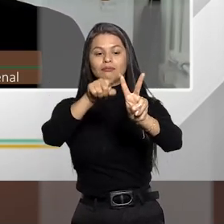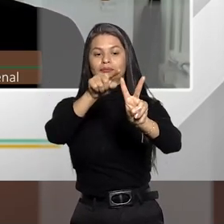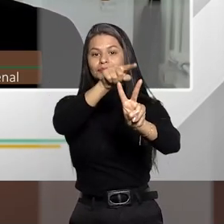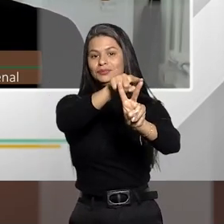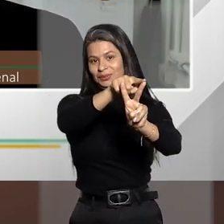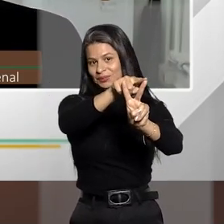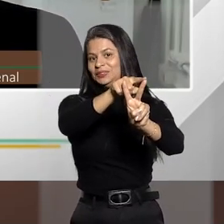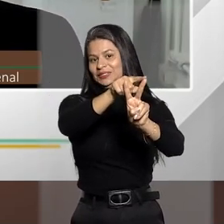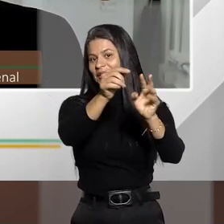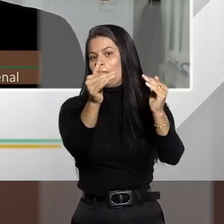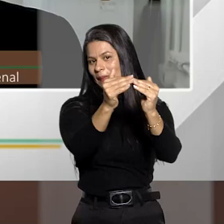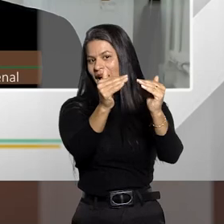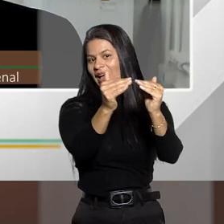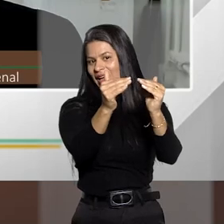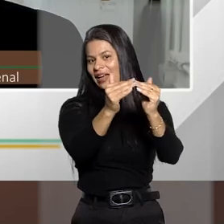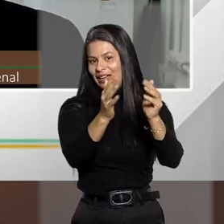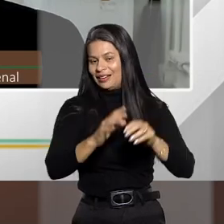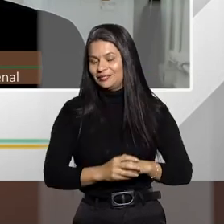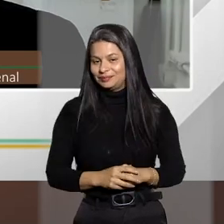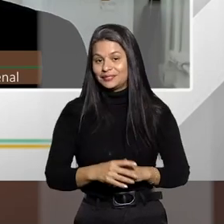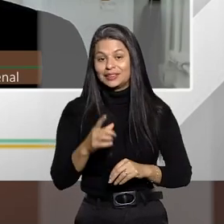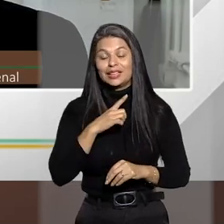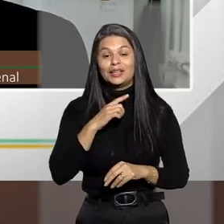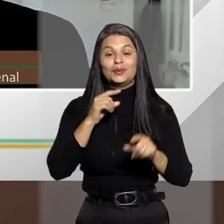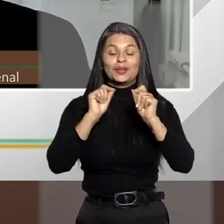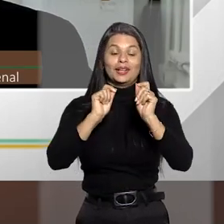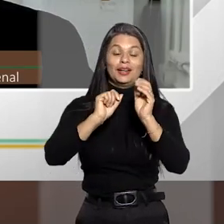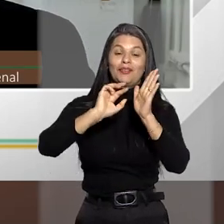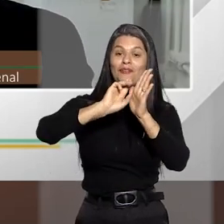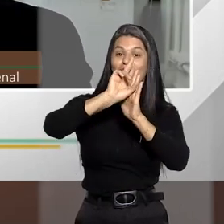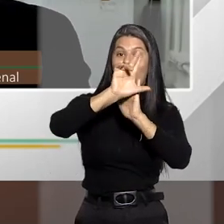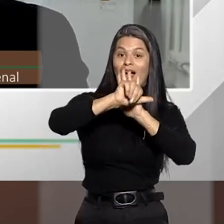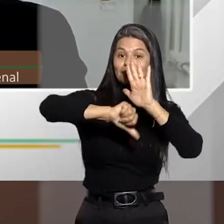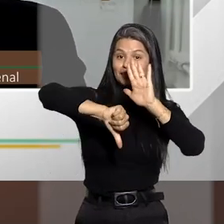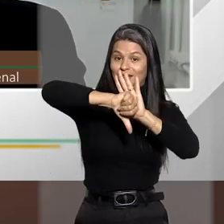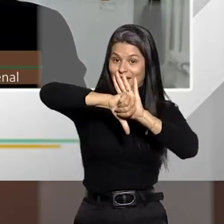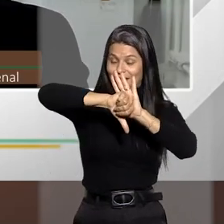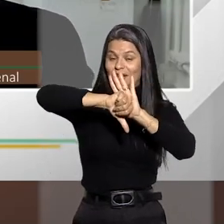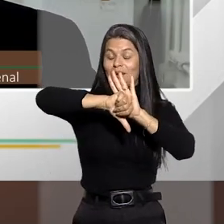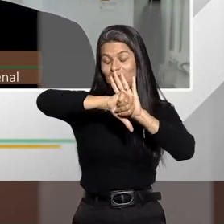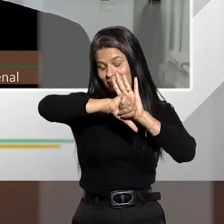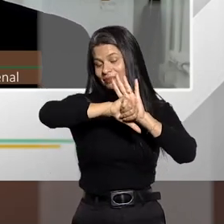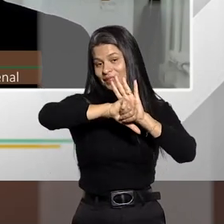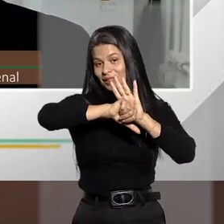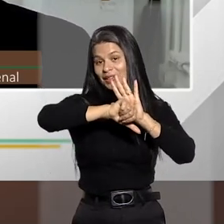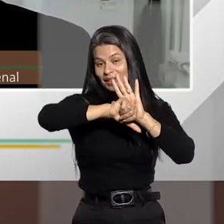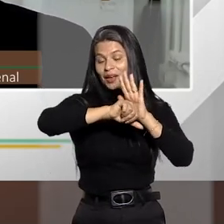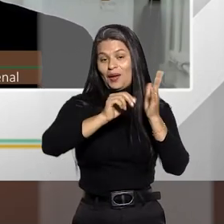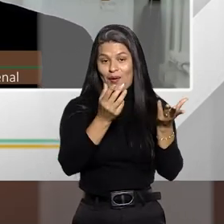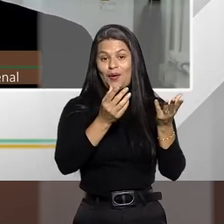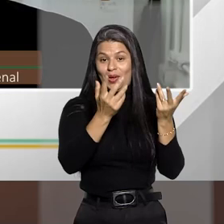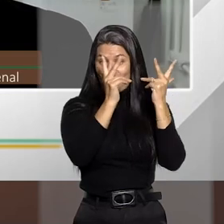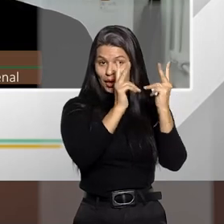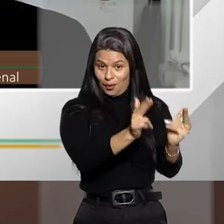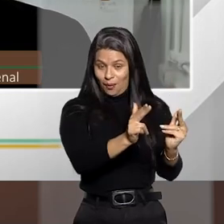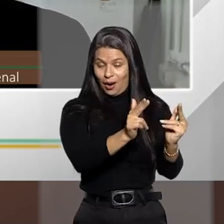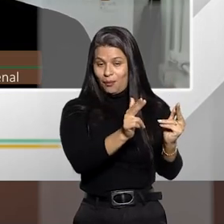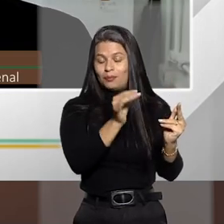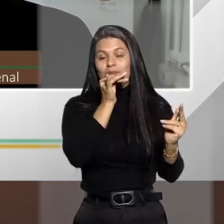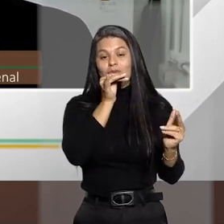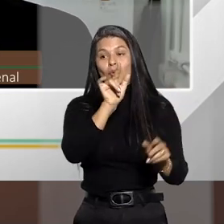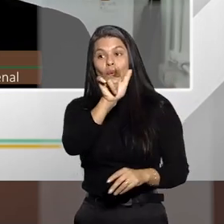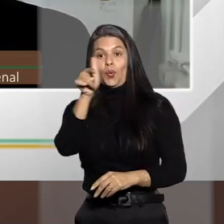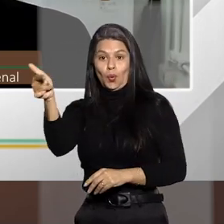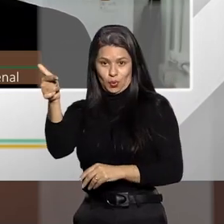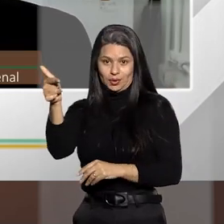idênticos. Então, você tem ali o chamado concurso formal homogêneo. Ou você pode ter numa segunda hipótese, uma ação